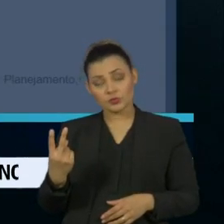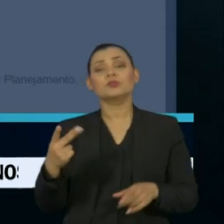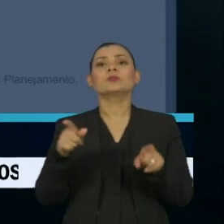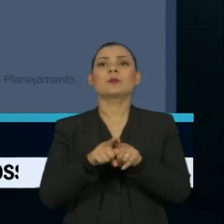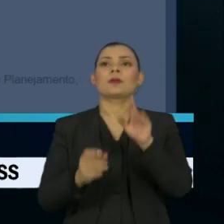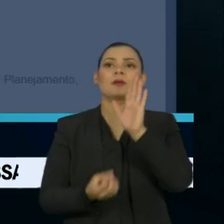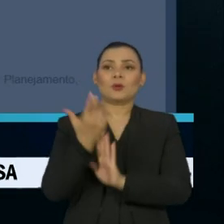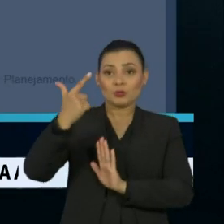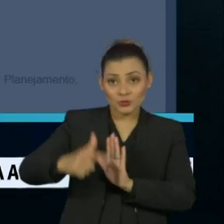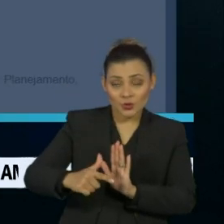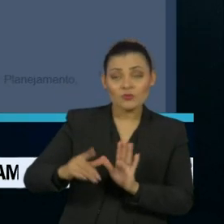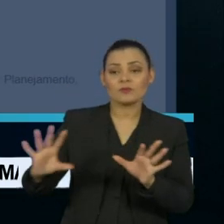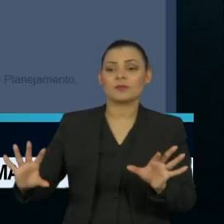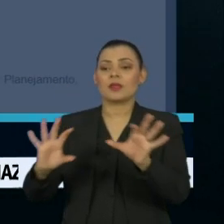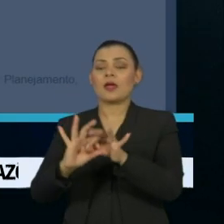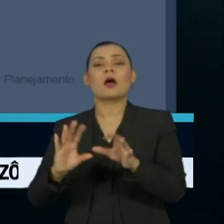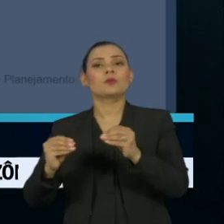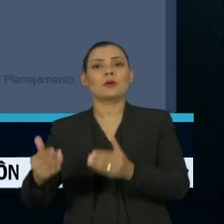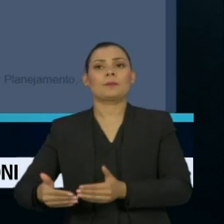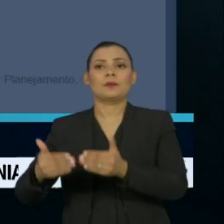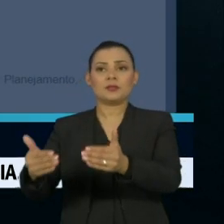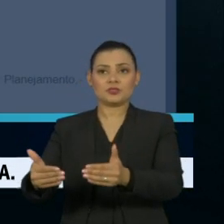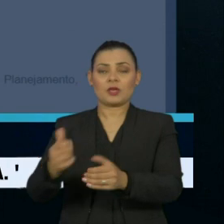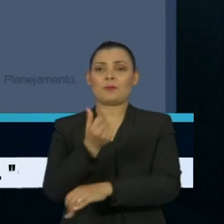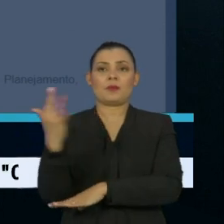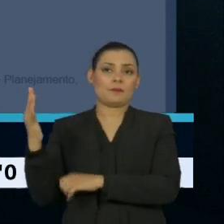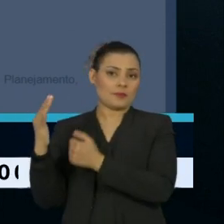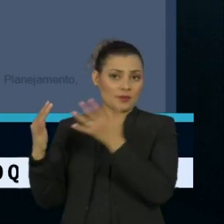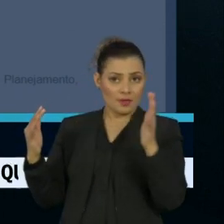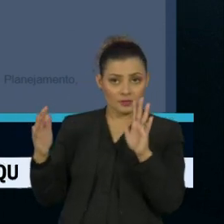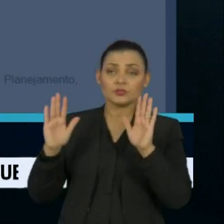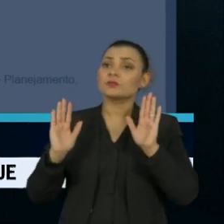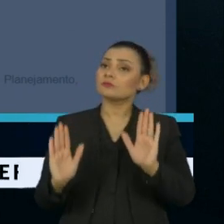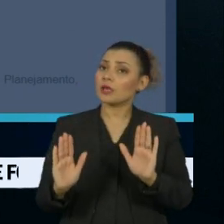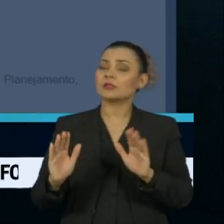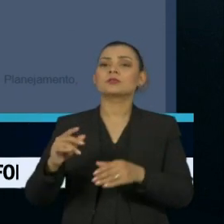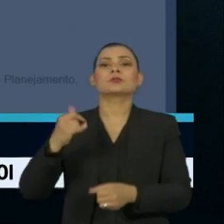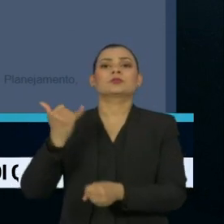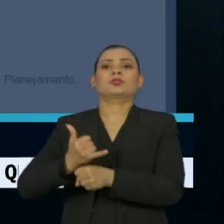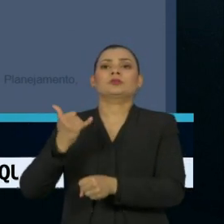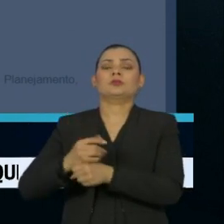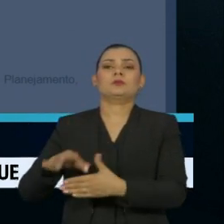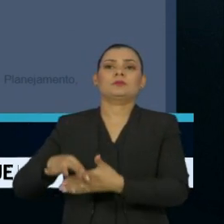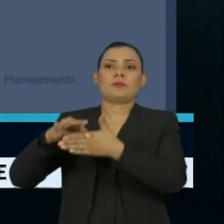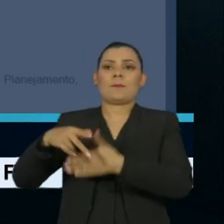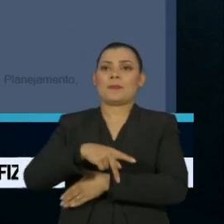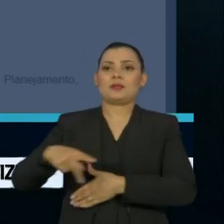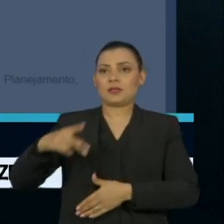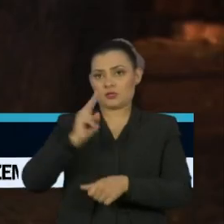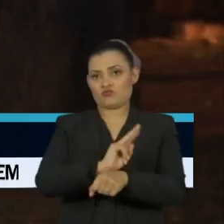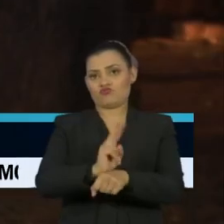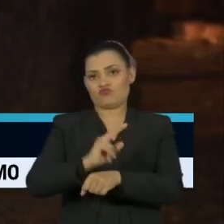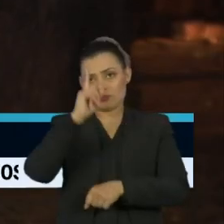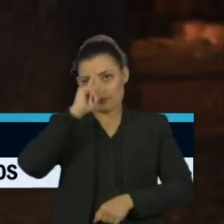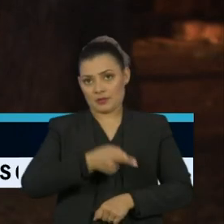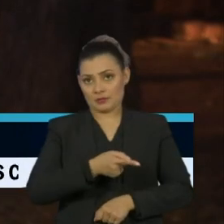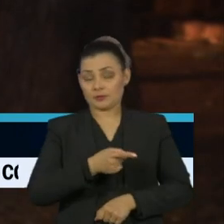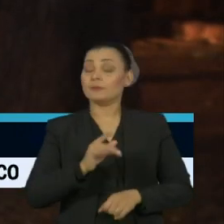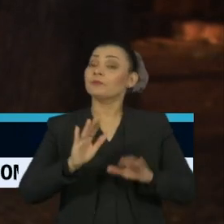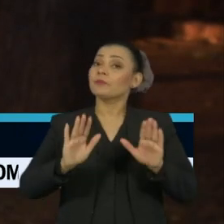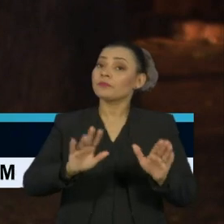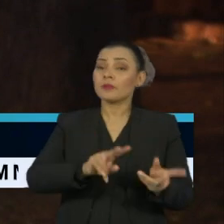o nome atual e foi ligado à estrutura do Ministério do Meio Ambiente, mas sob comando direto do Presidente da República. A